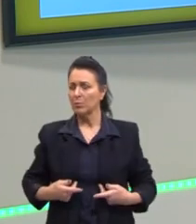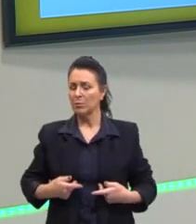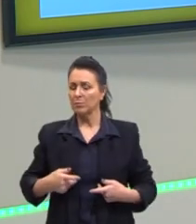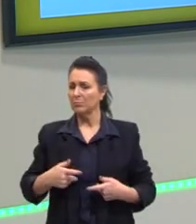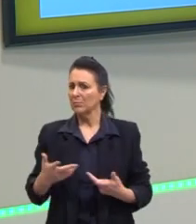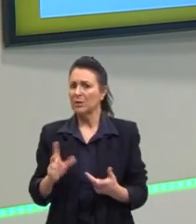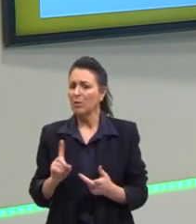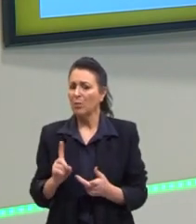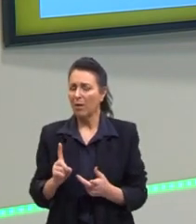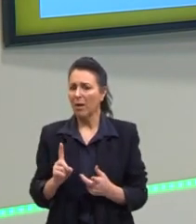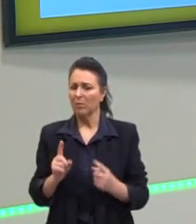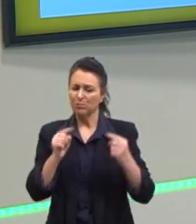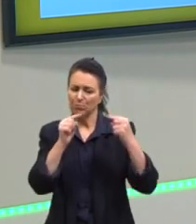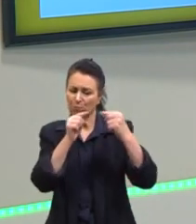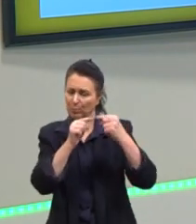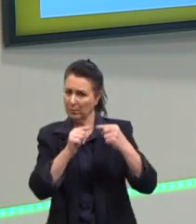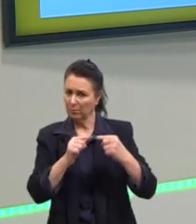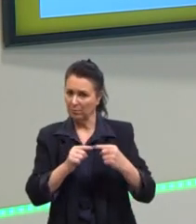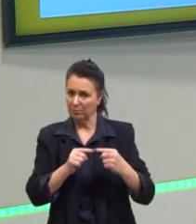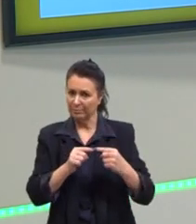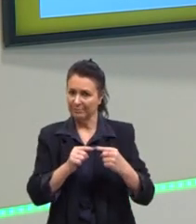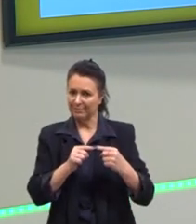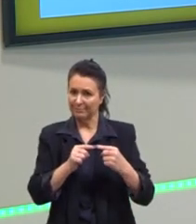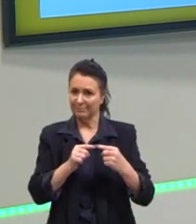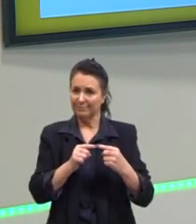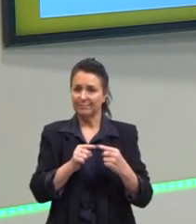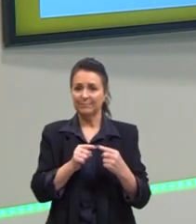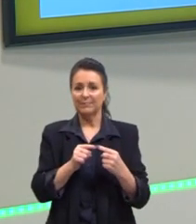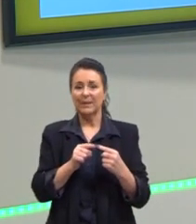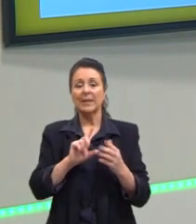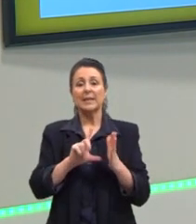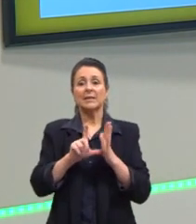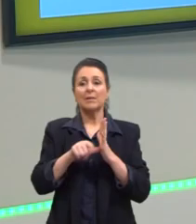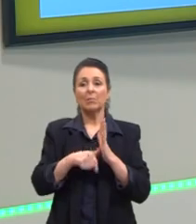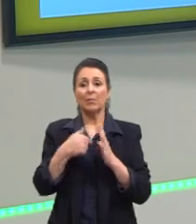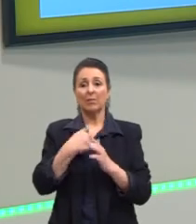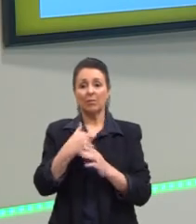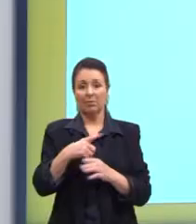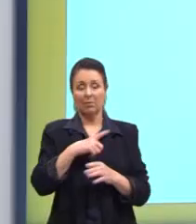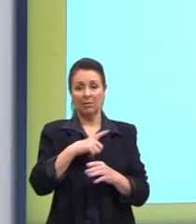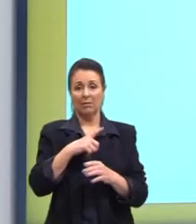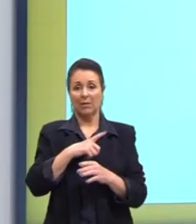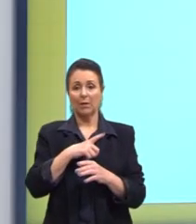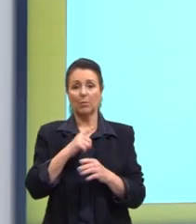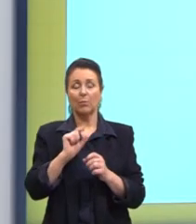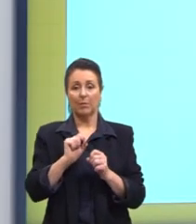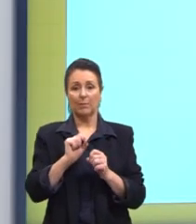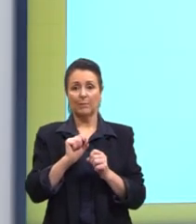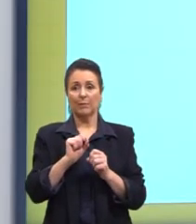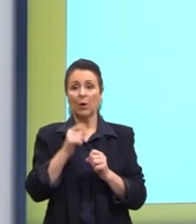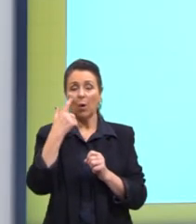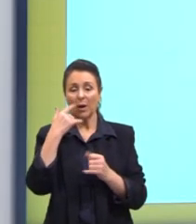compatível. Certo? Depois, nós temos... Ah, não. Aqui tem um exemplo.